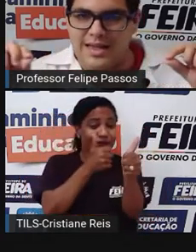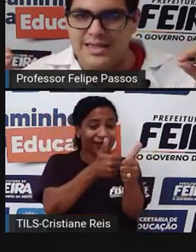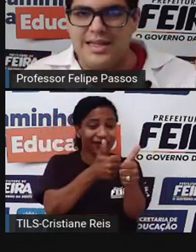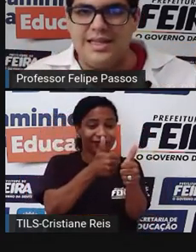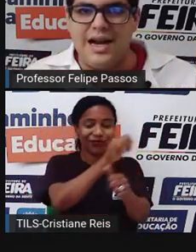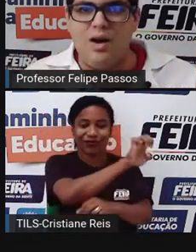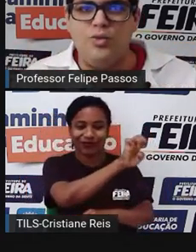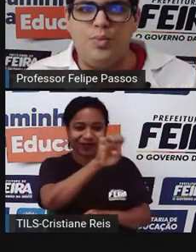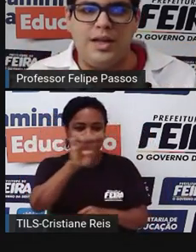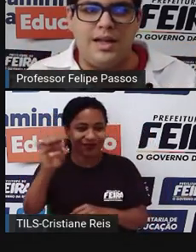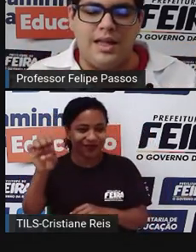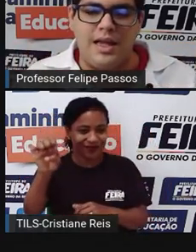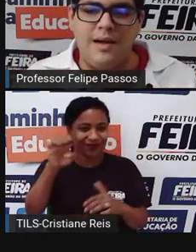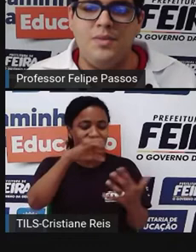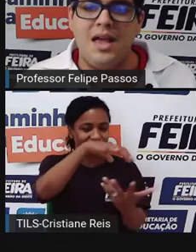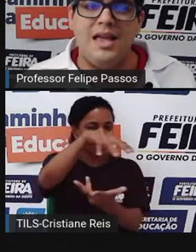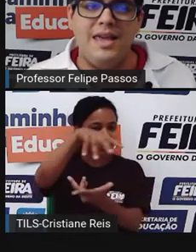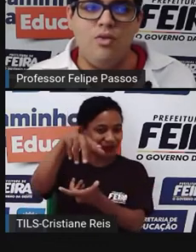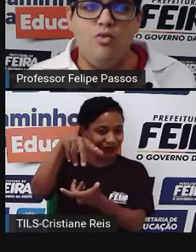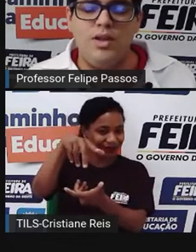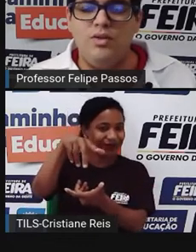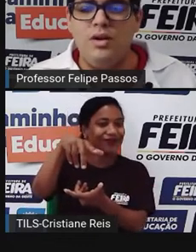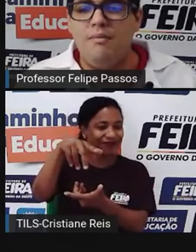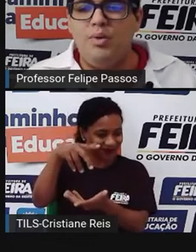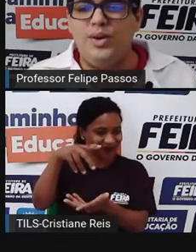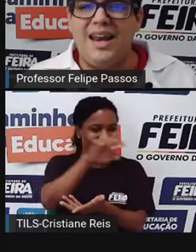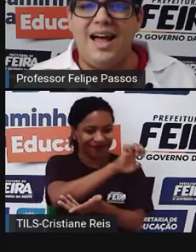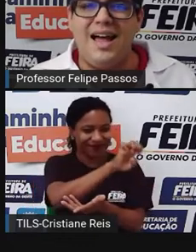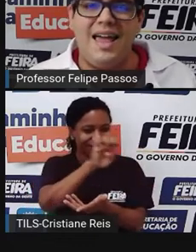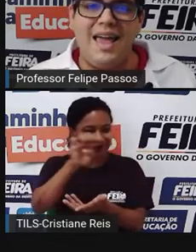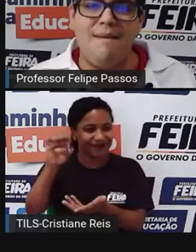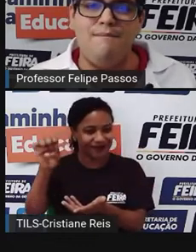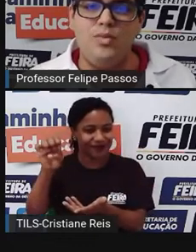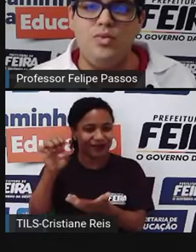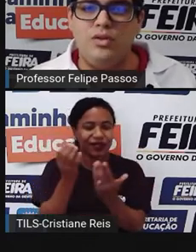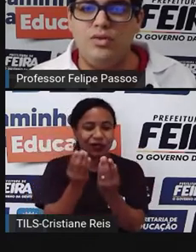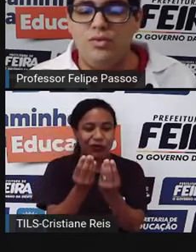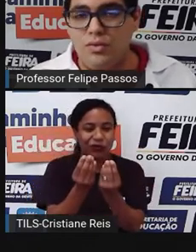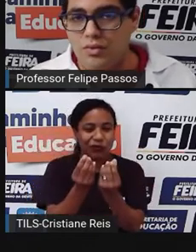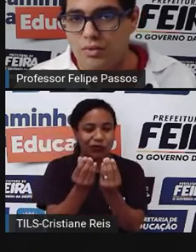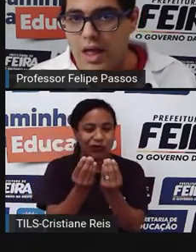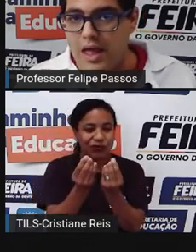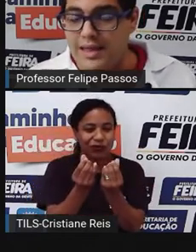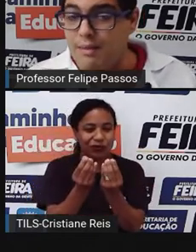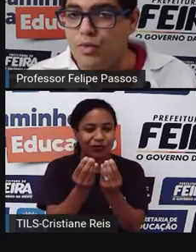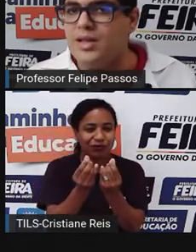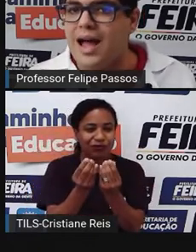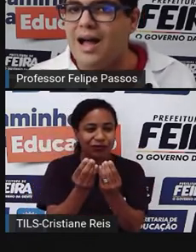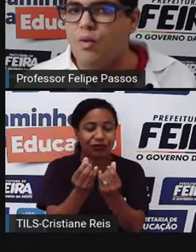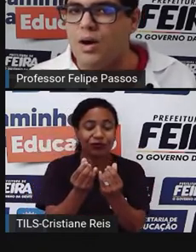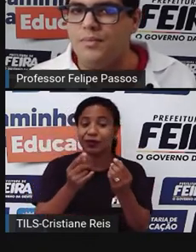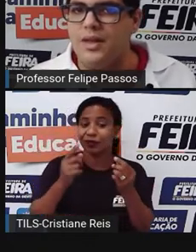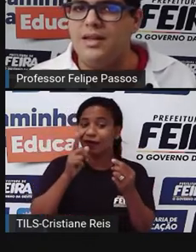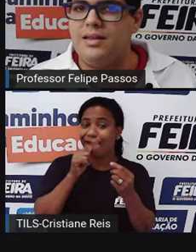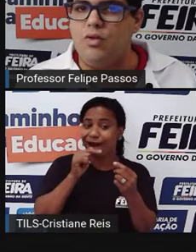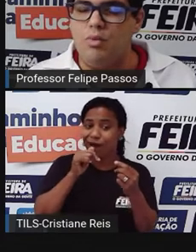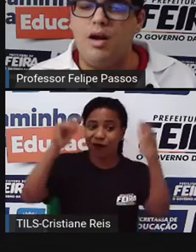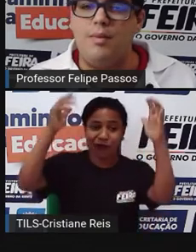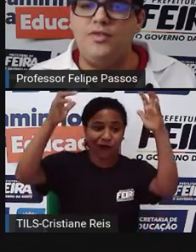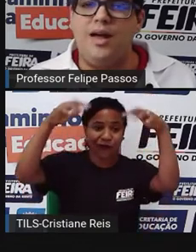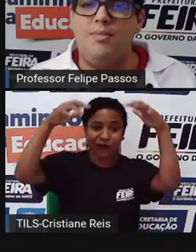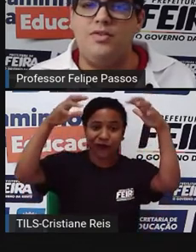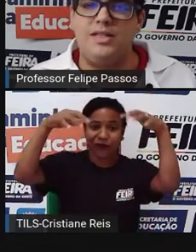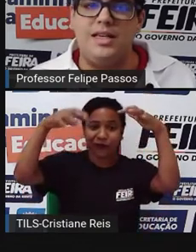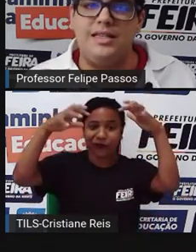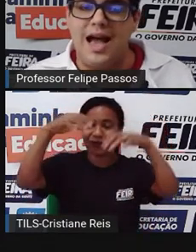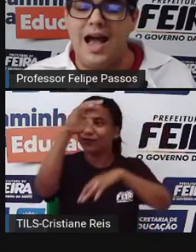daquela linha central do planeta Terra. E úmido, porque lá é muito, tem muita água. Como eu